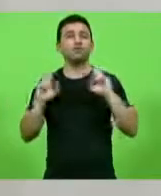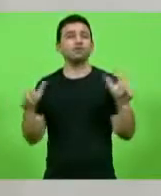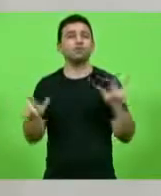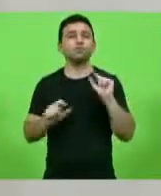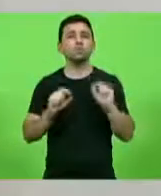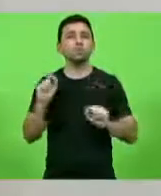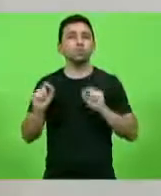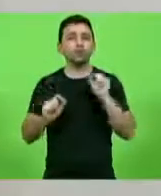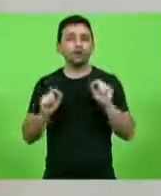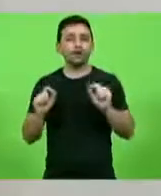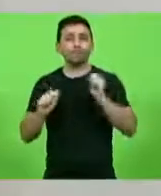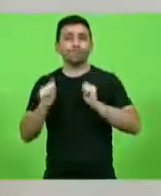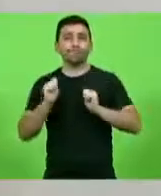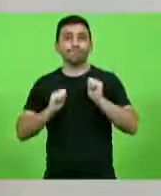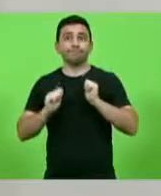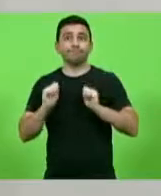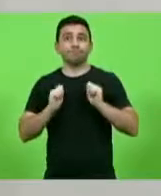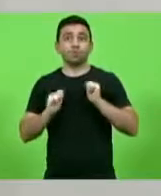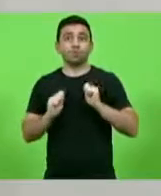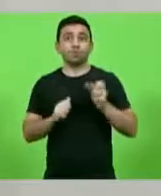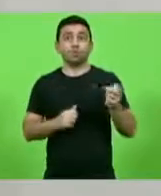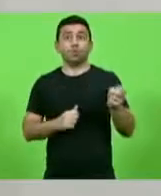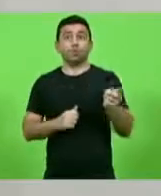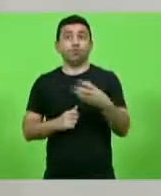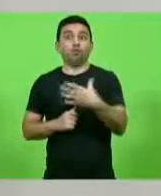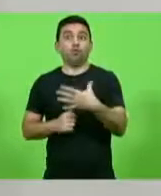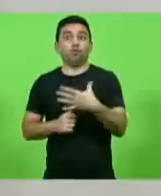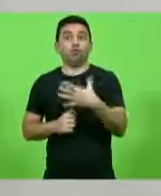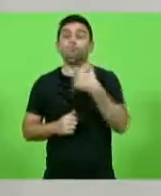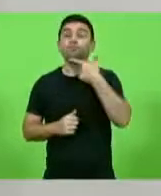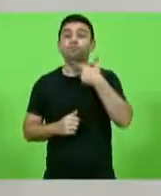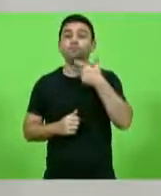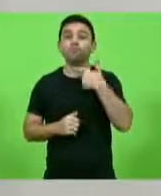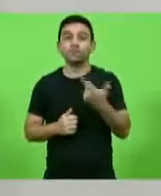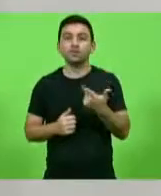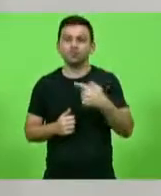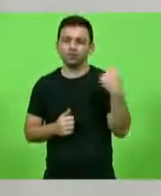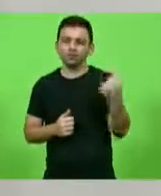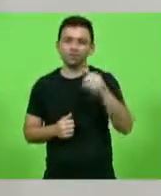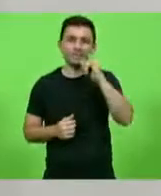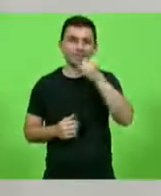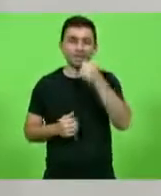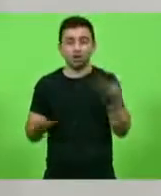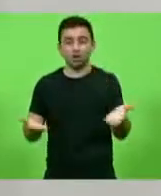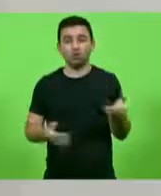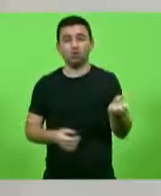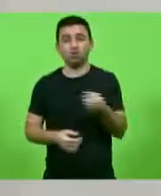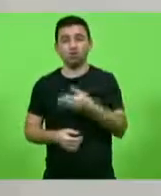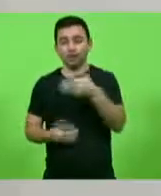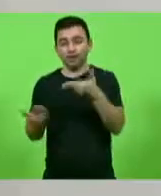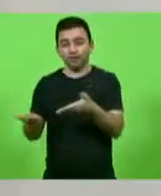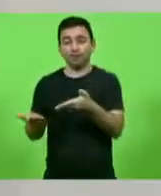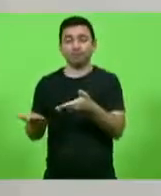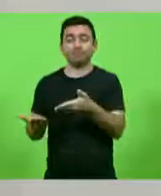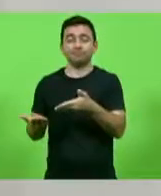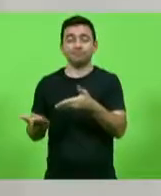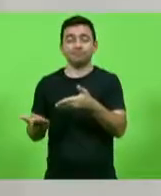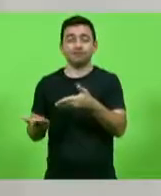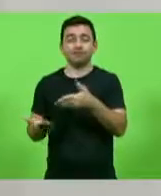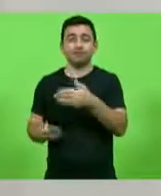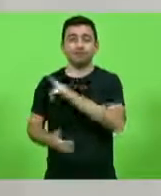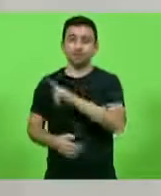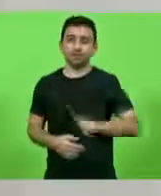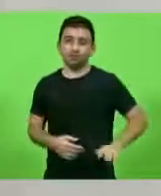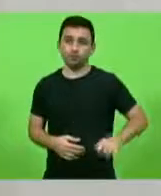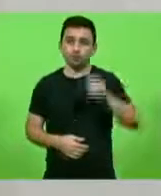é que a esperança se renova com a Daniela. Depois de uma decepção, a gente já tem uma esperança maior, né? Quando pensa, olha, agora